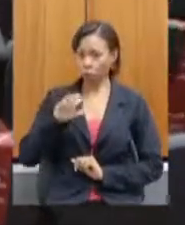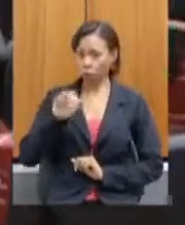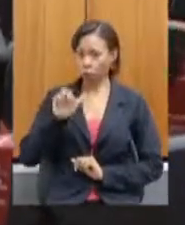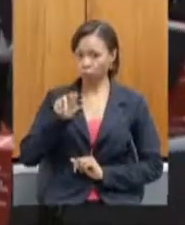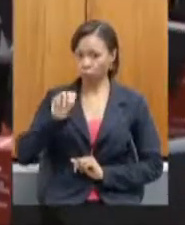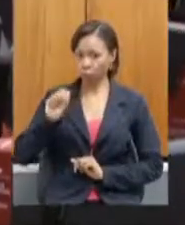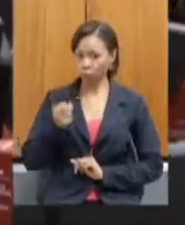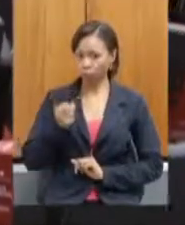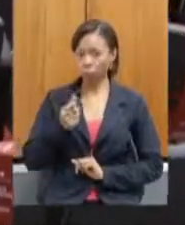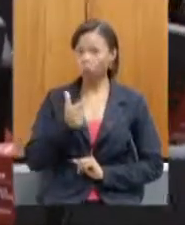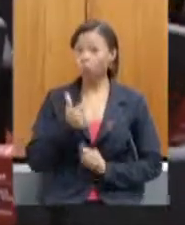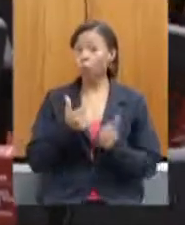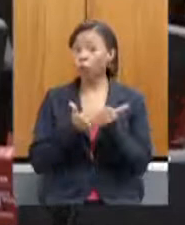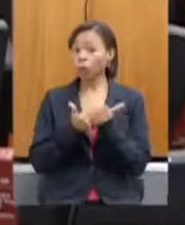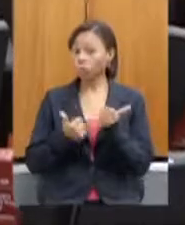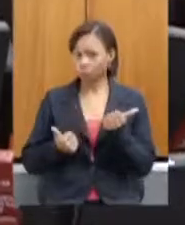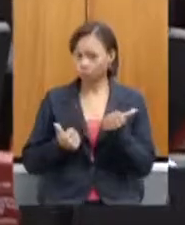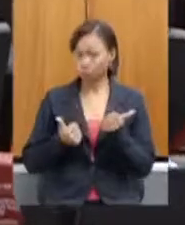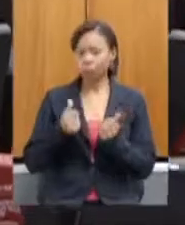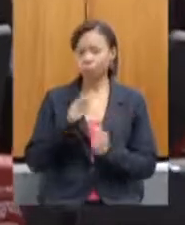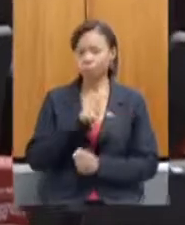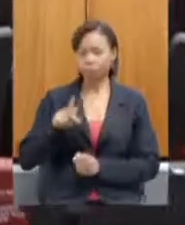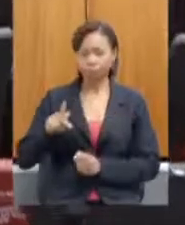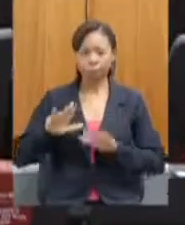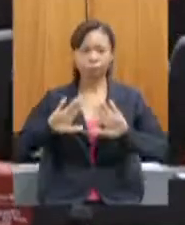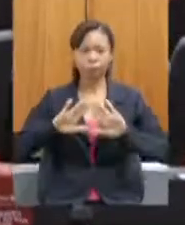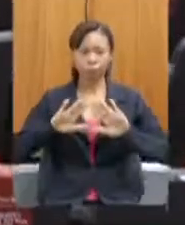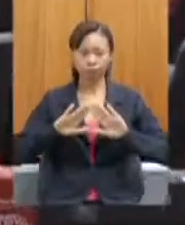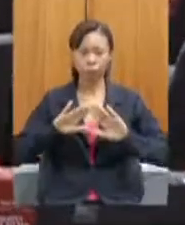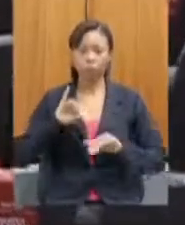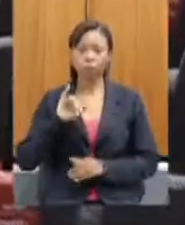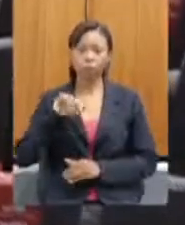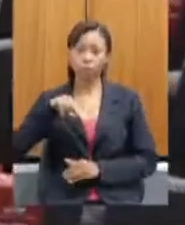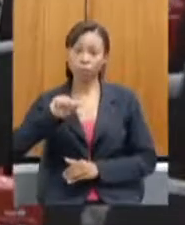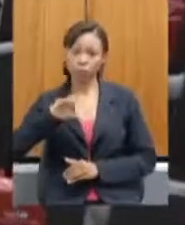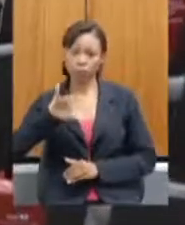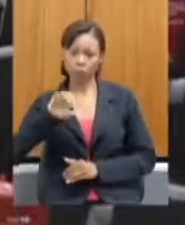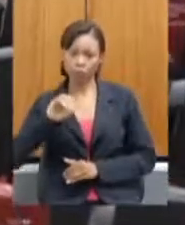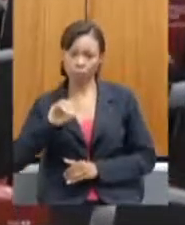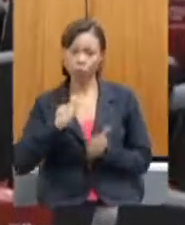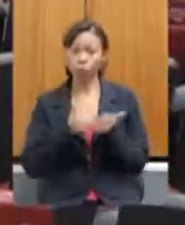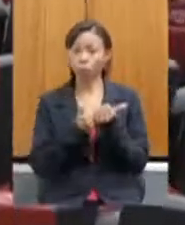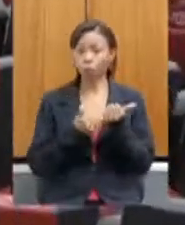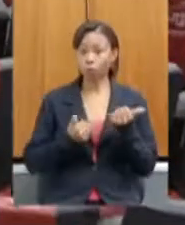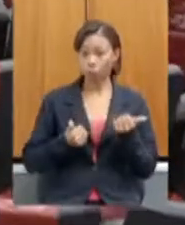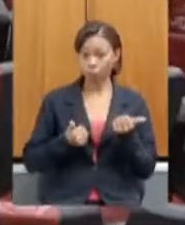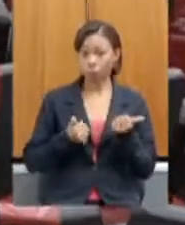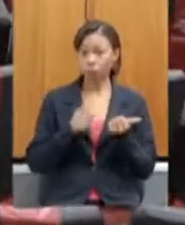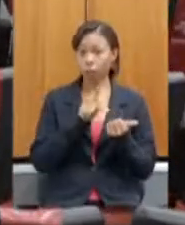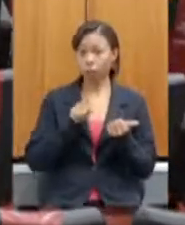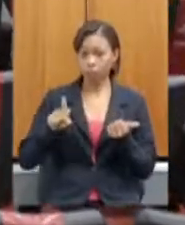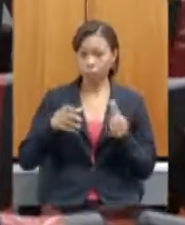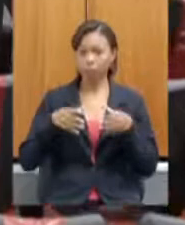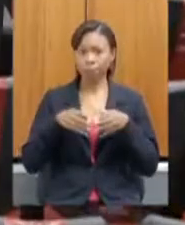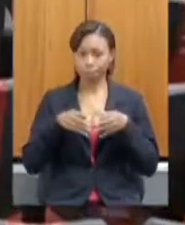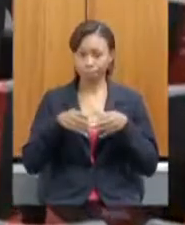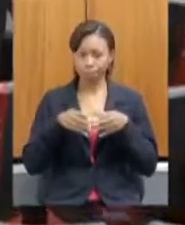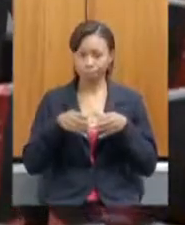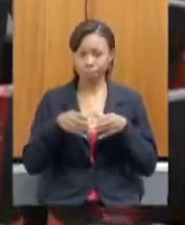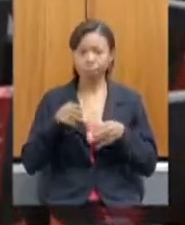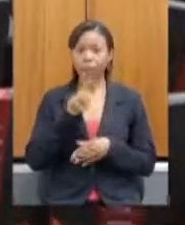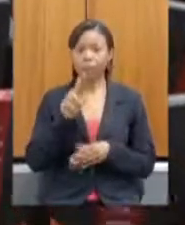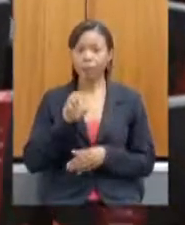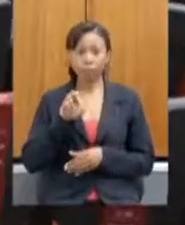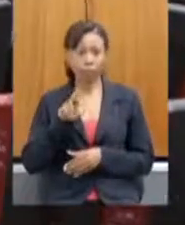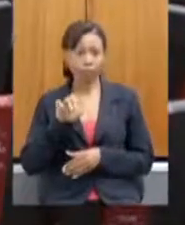vice-presidente da Assembleia. Deputado Inácio Franco, vice-presidente dessa comissão. Deputado Zé Reis.